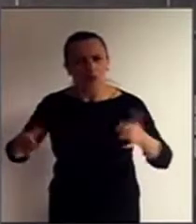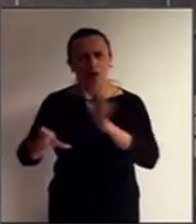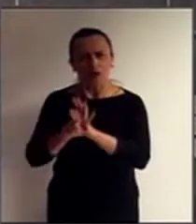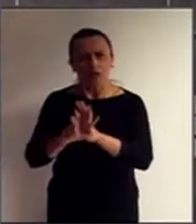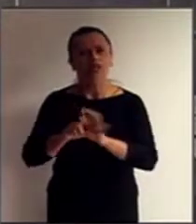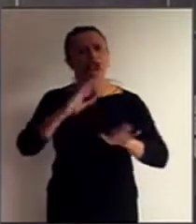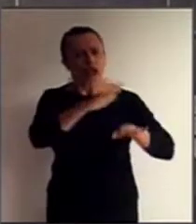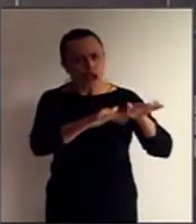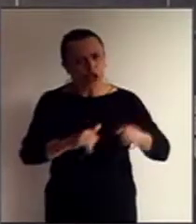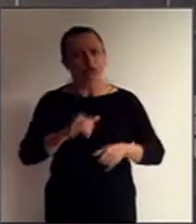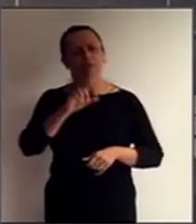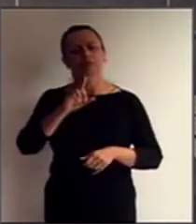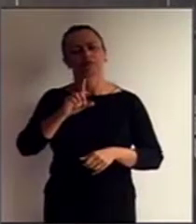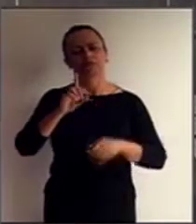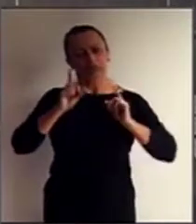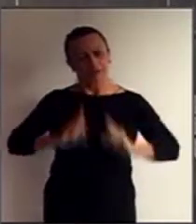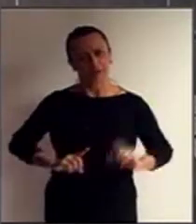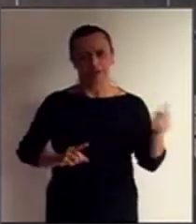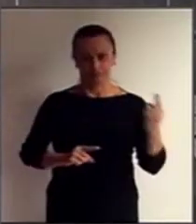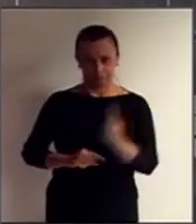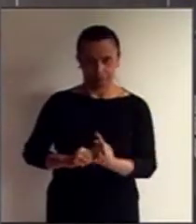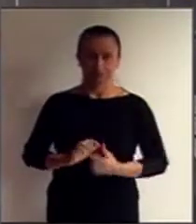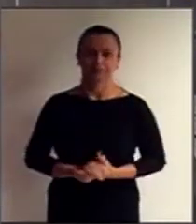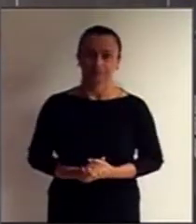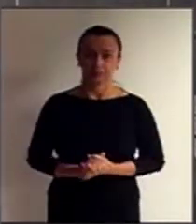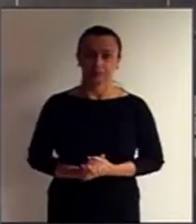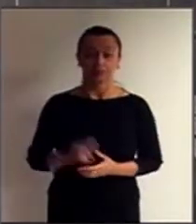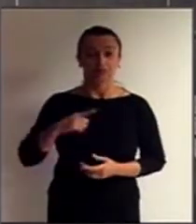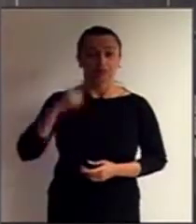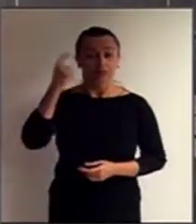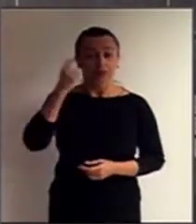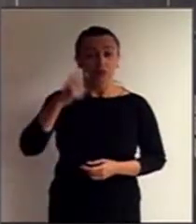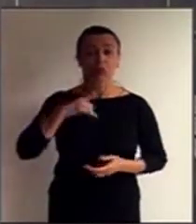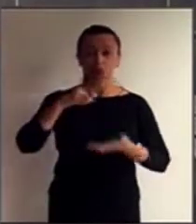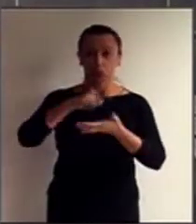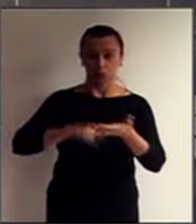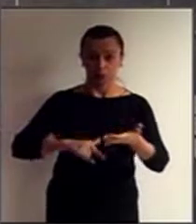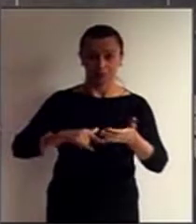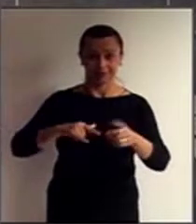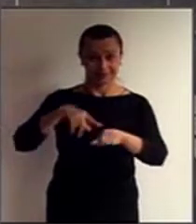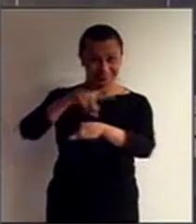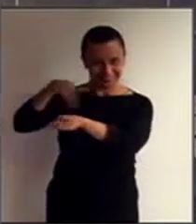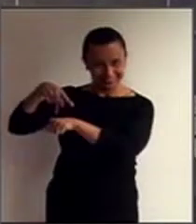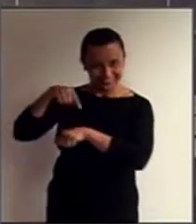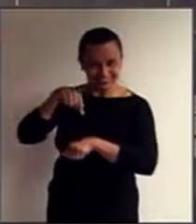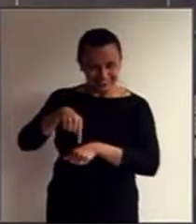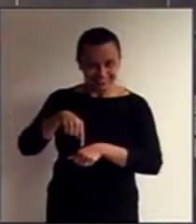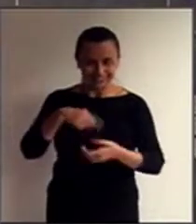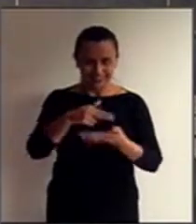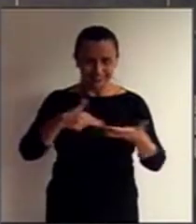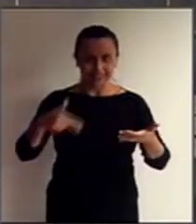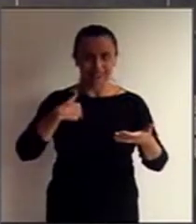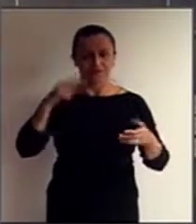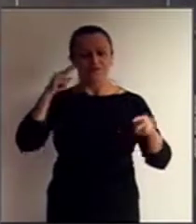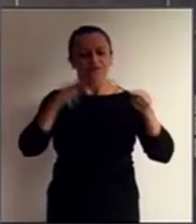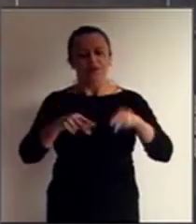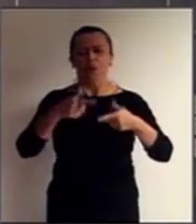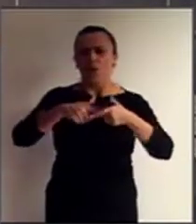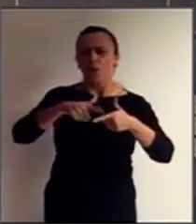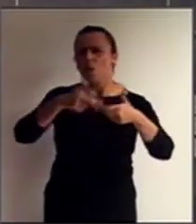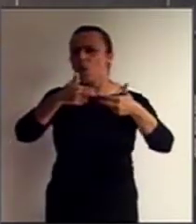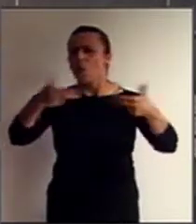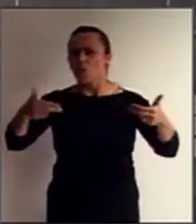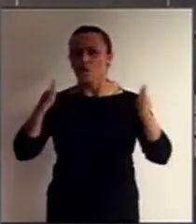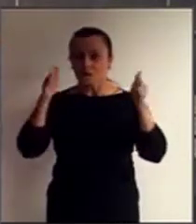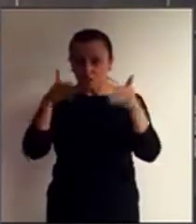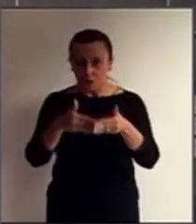pública. Tamanha a preocupação do referido documento internacional em dar visibilidade às questões voltadas à